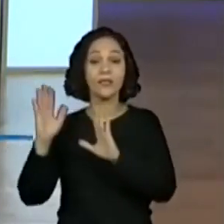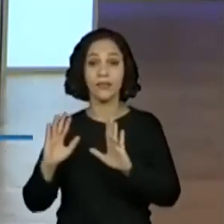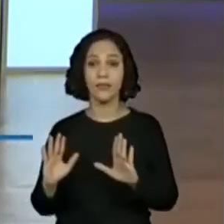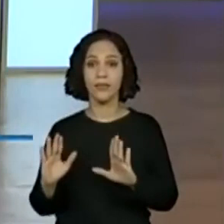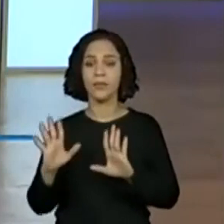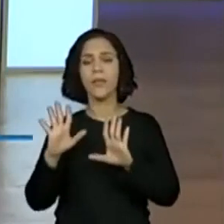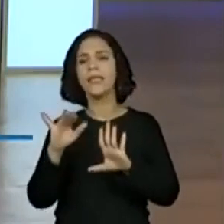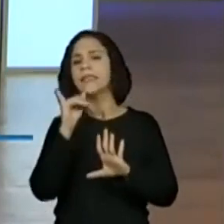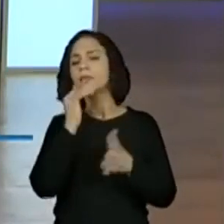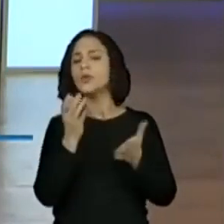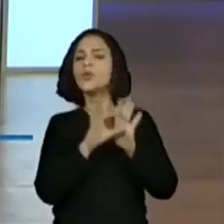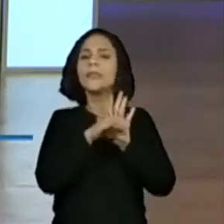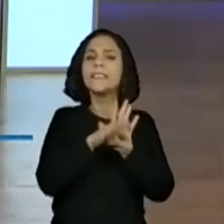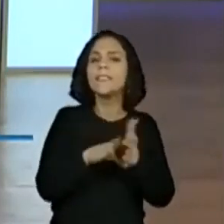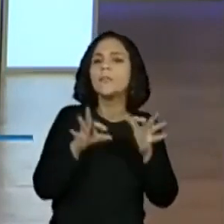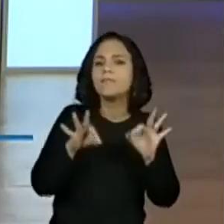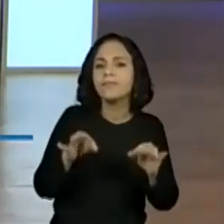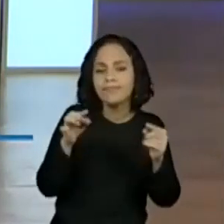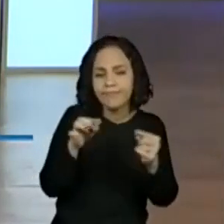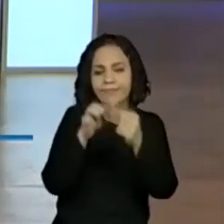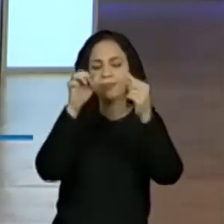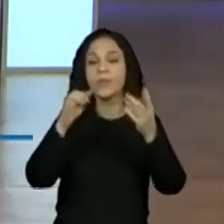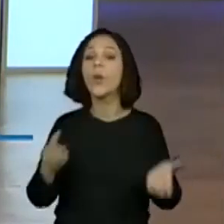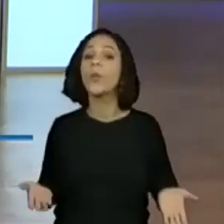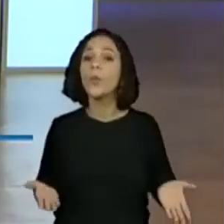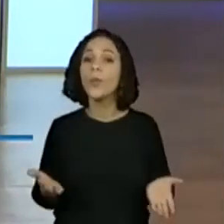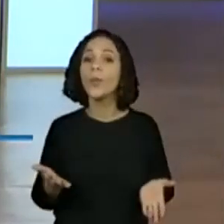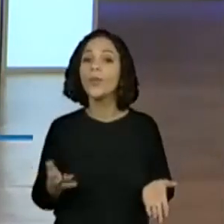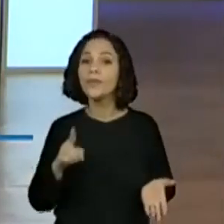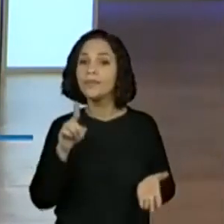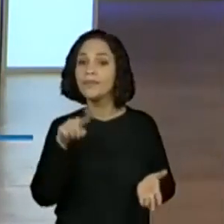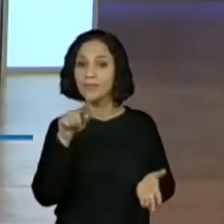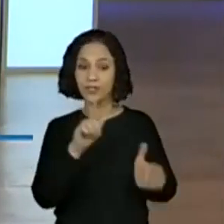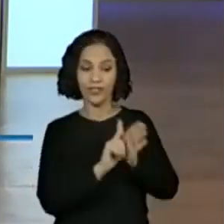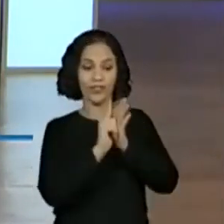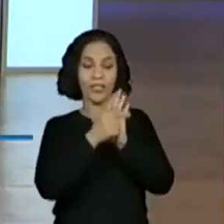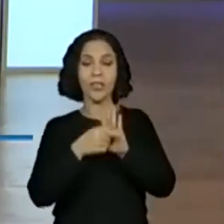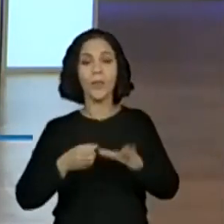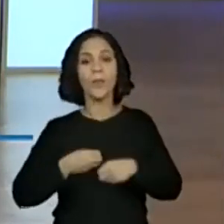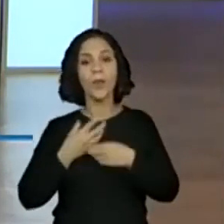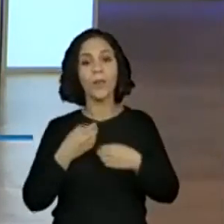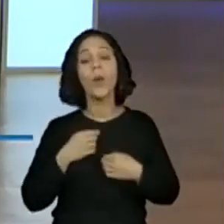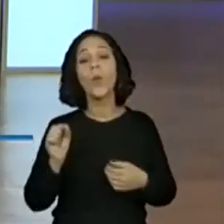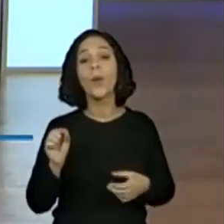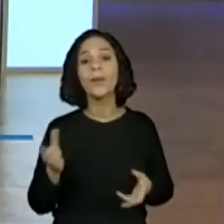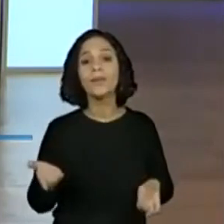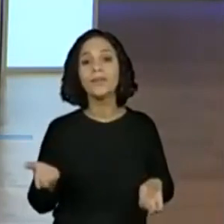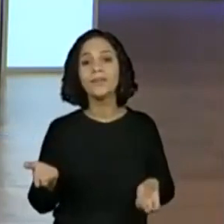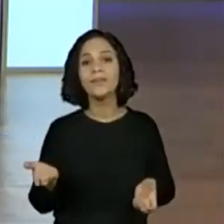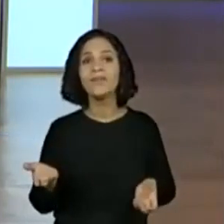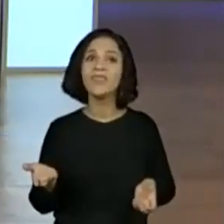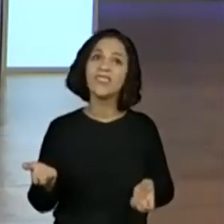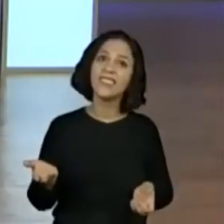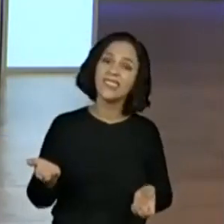gente poderia definir um poema? O que é esse gênero poema? Ah, tá meio assim, ó, de história em